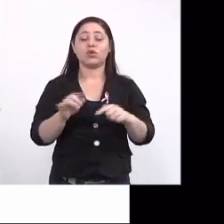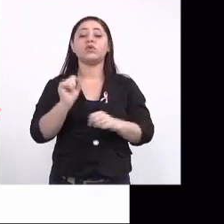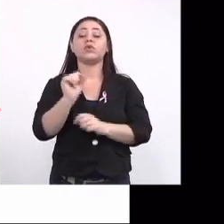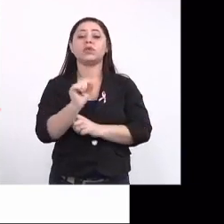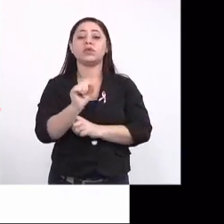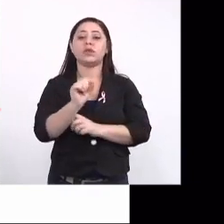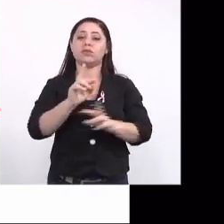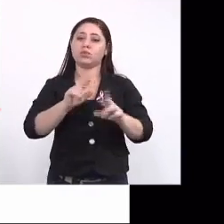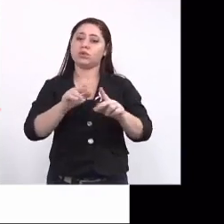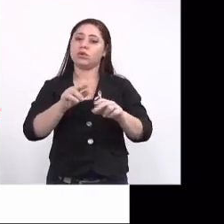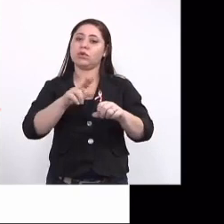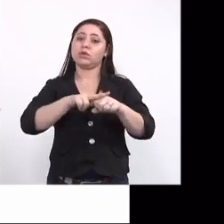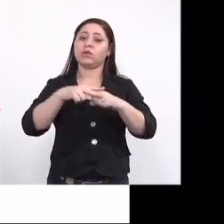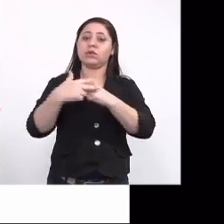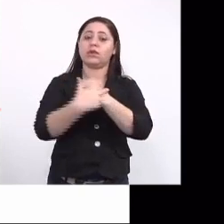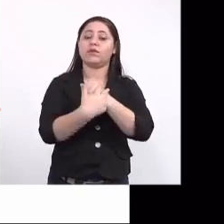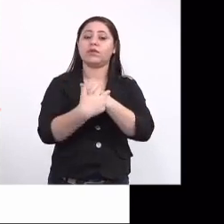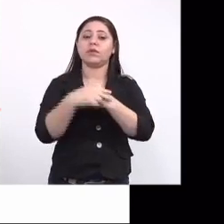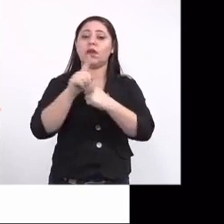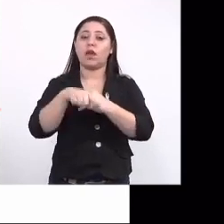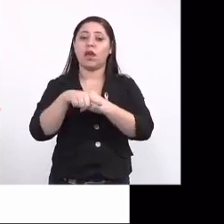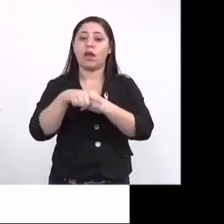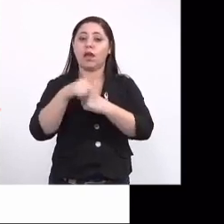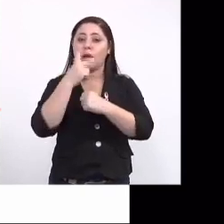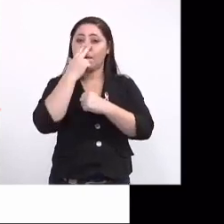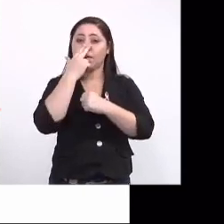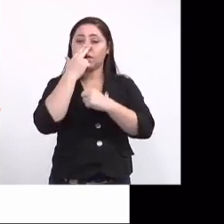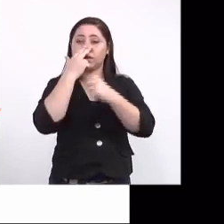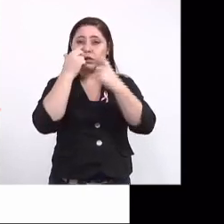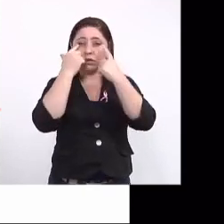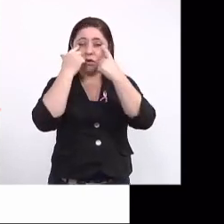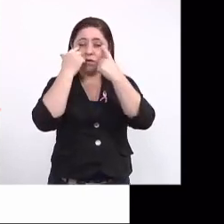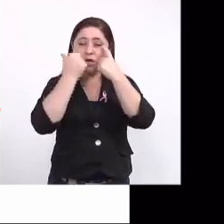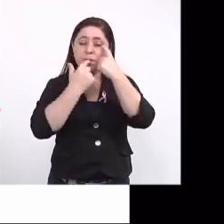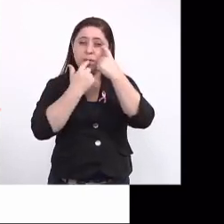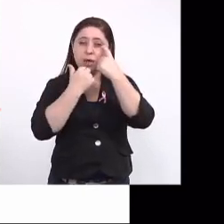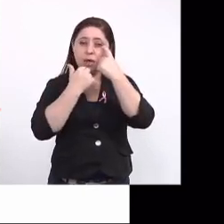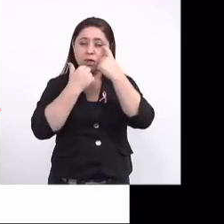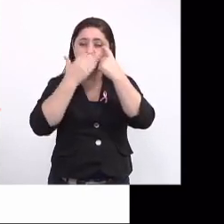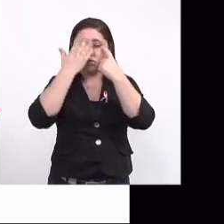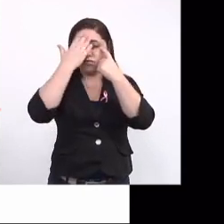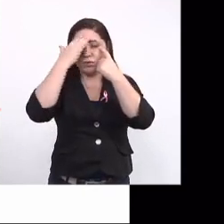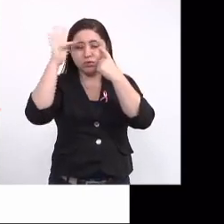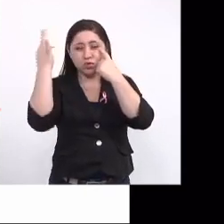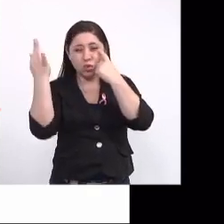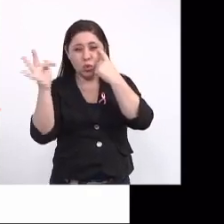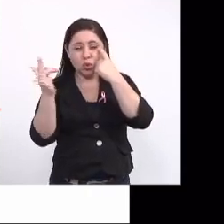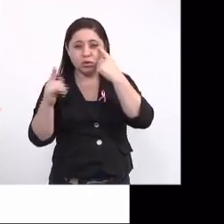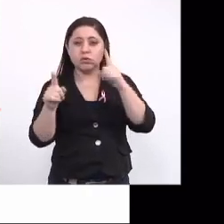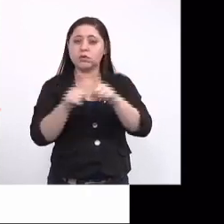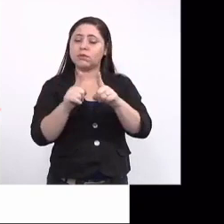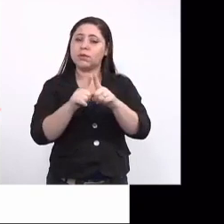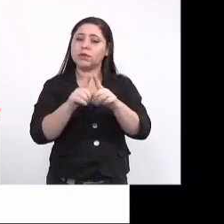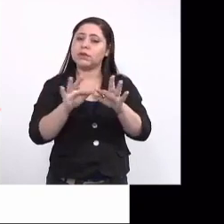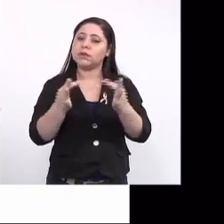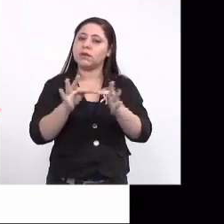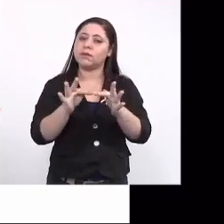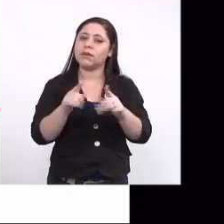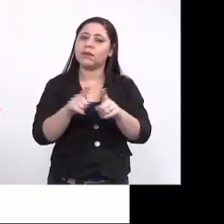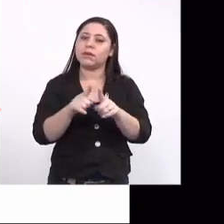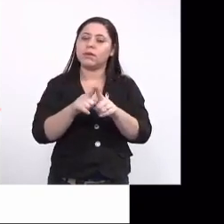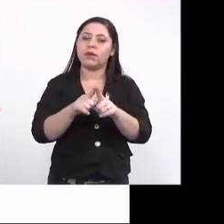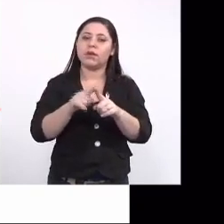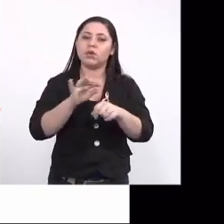um pouco a Zika? O que difere um pouco não. O que difere a Zika é uma condutividade sem secreção, dor de cabeça. Então, são sintomas brandos. E a doença é auto